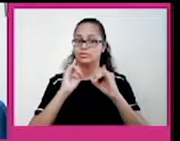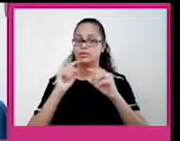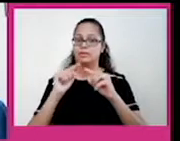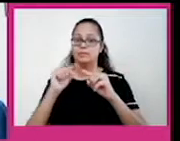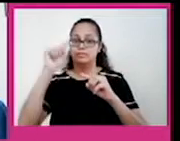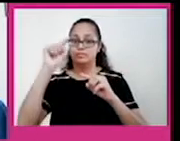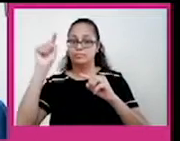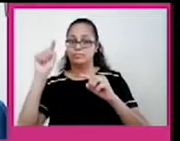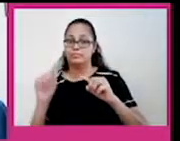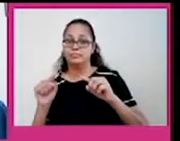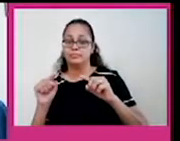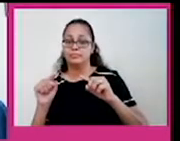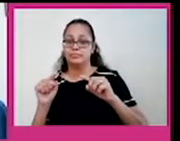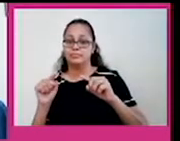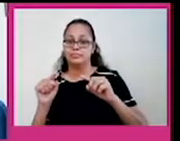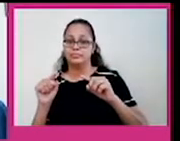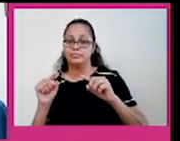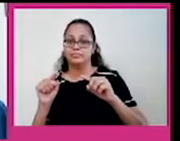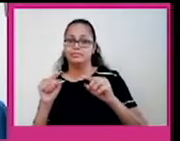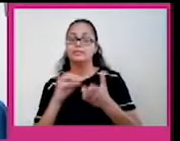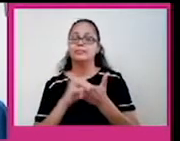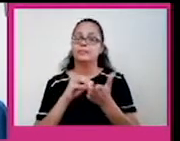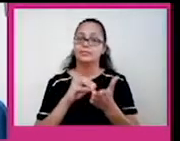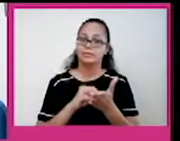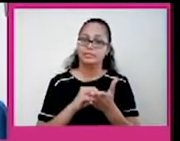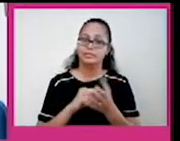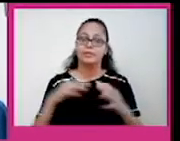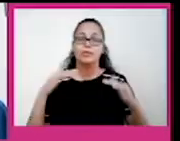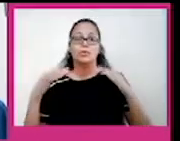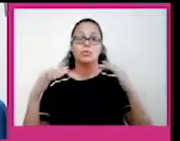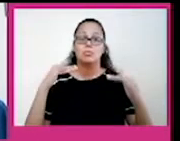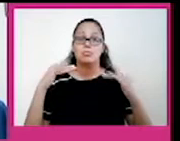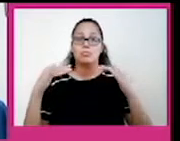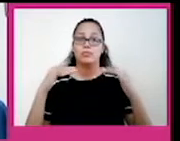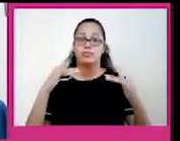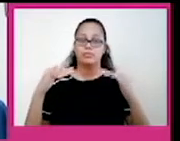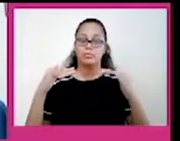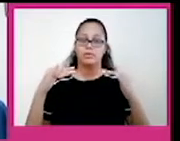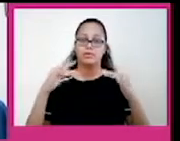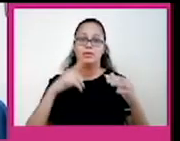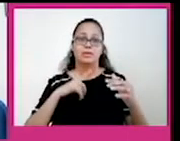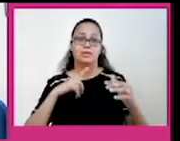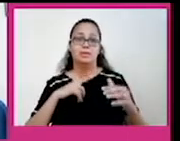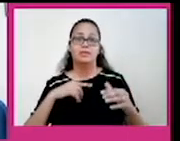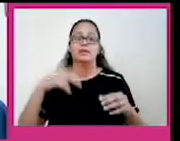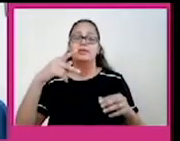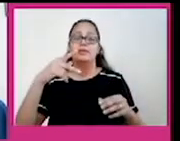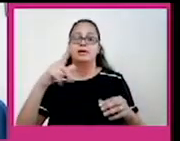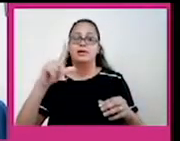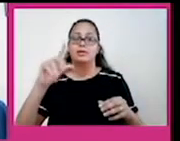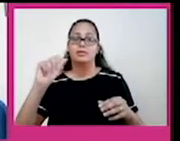seta para baixo. O que indica? É falha transformante ou movimento horizontal. Ocorre quando as placas se deslocam